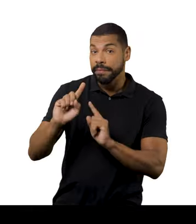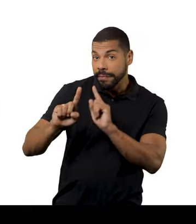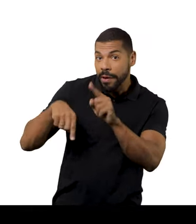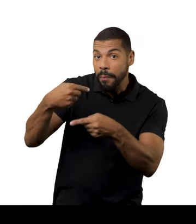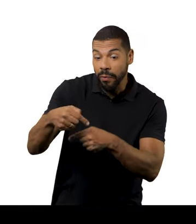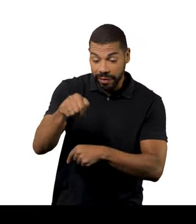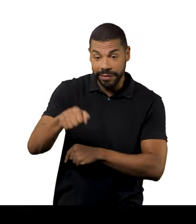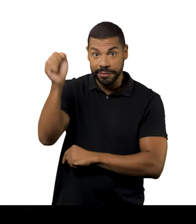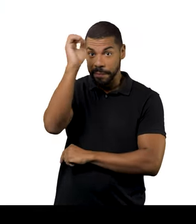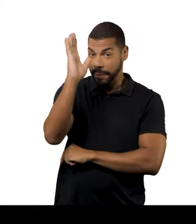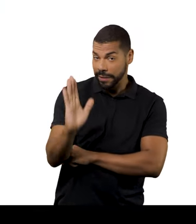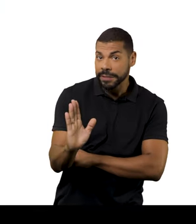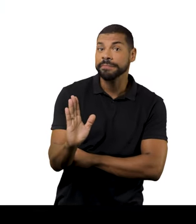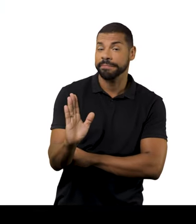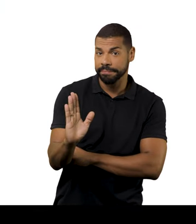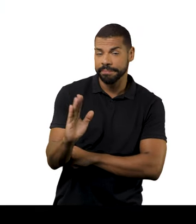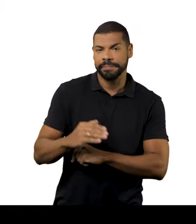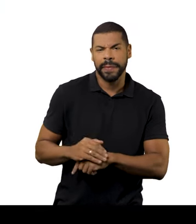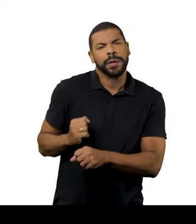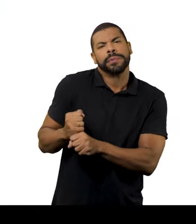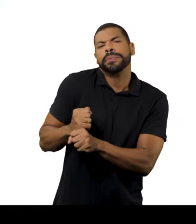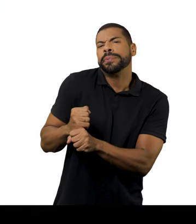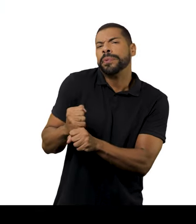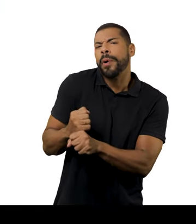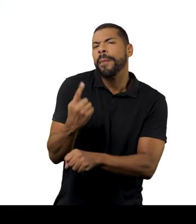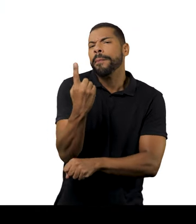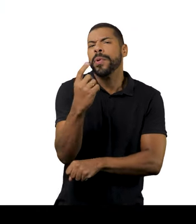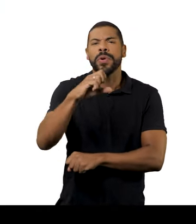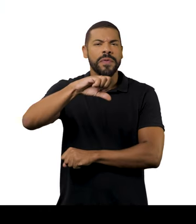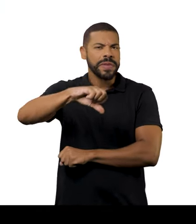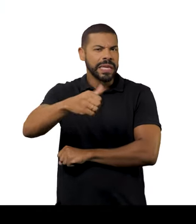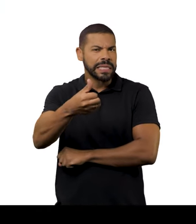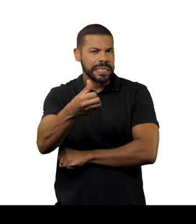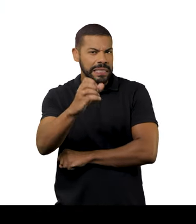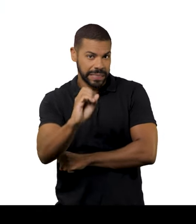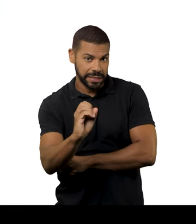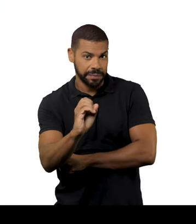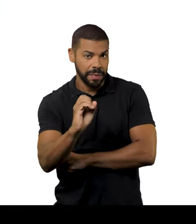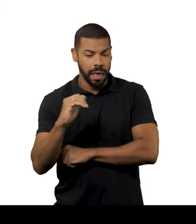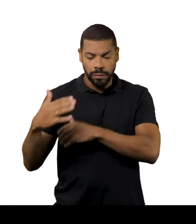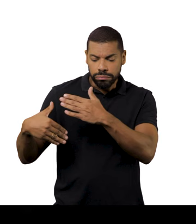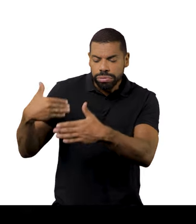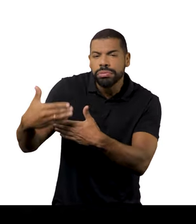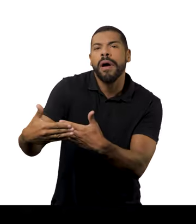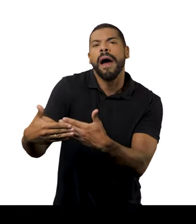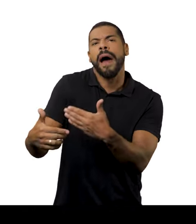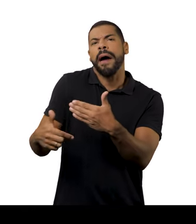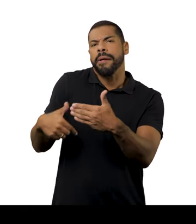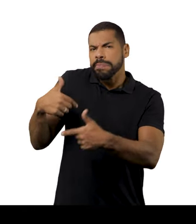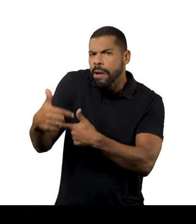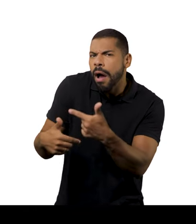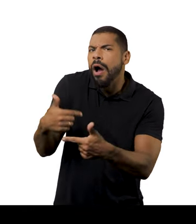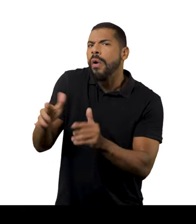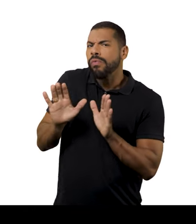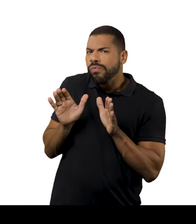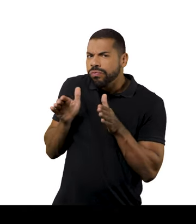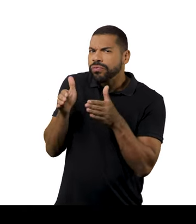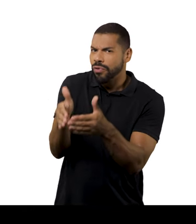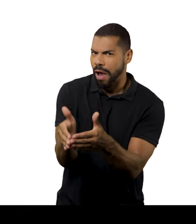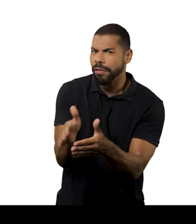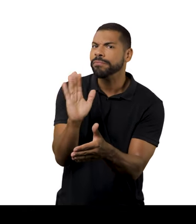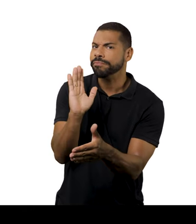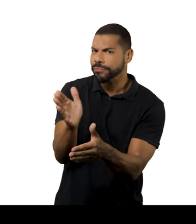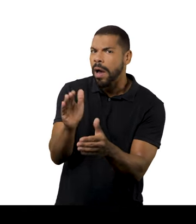mas ela despontou aqui no Brasil, ali, nos anos 60. Depois de a gente ter trabalhado com esse material muito